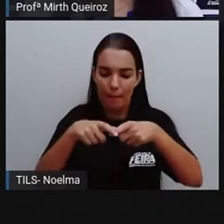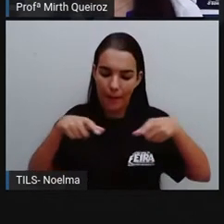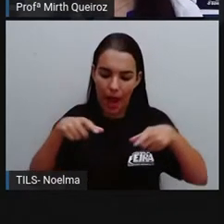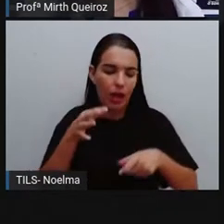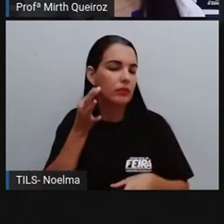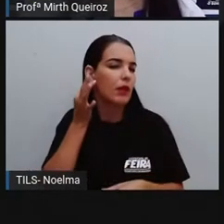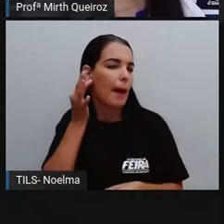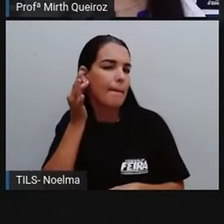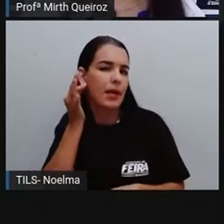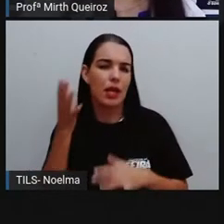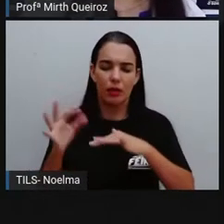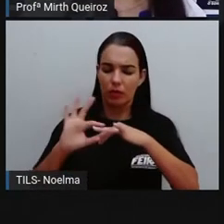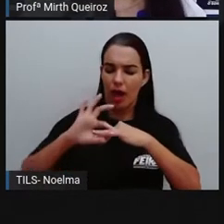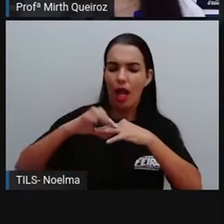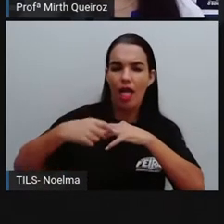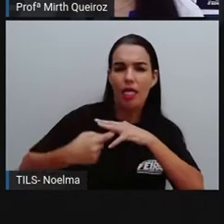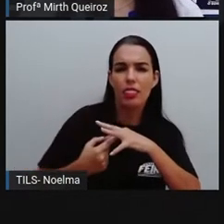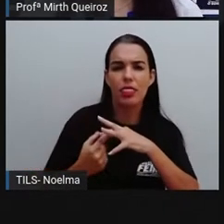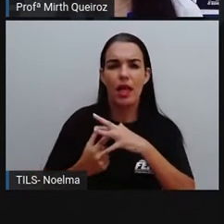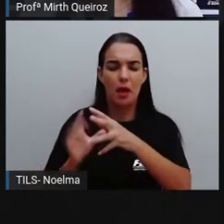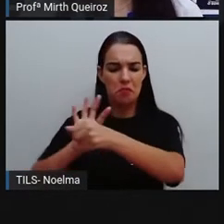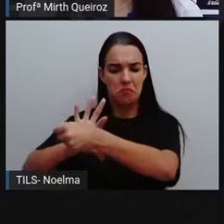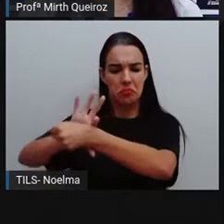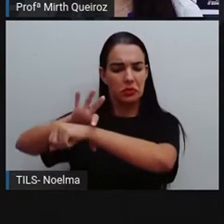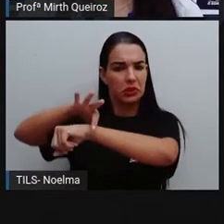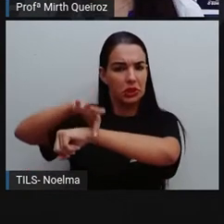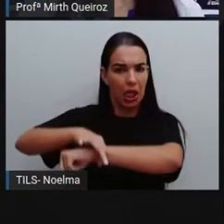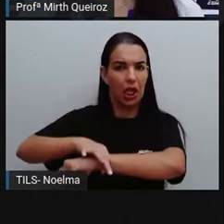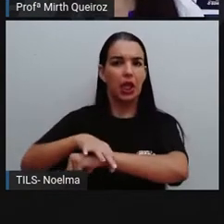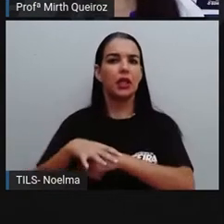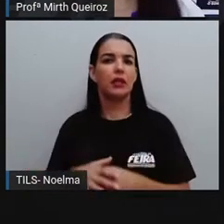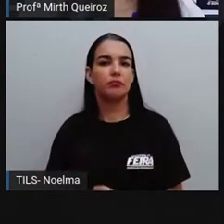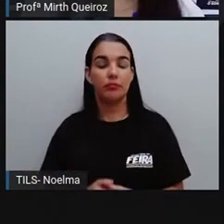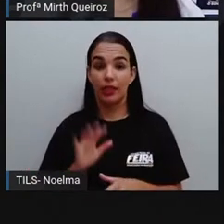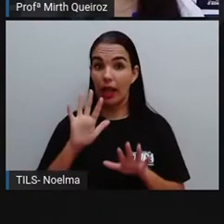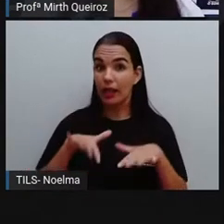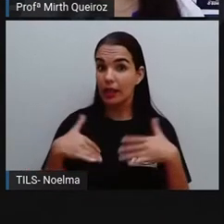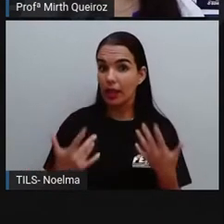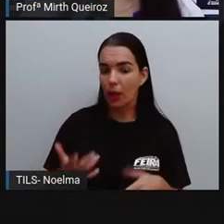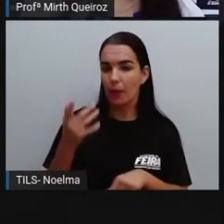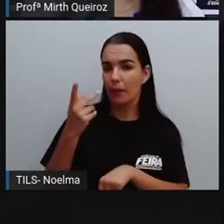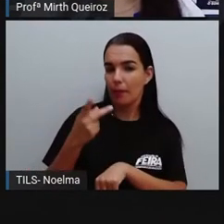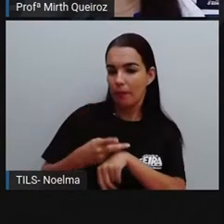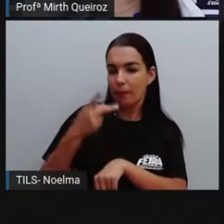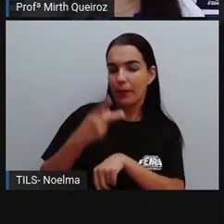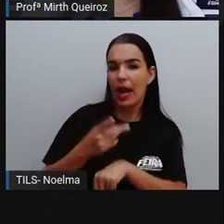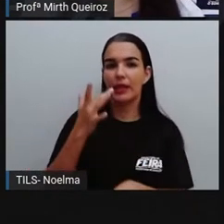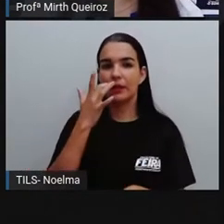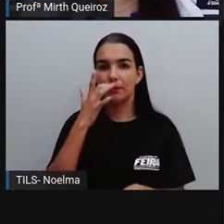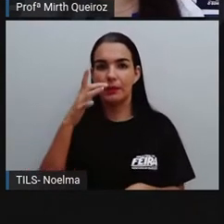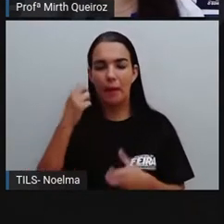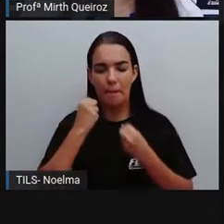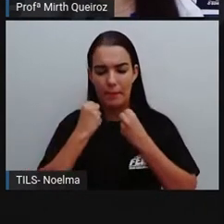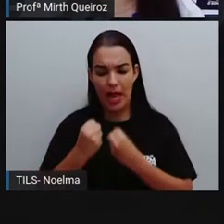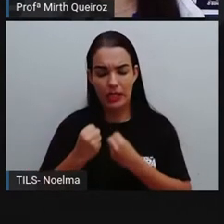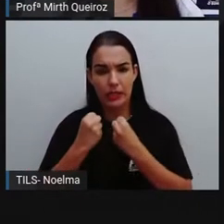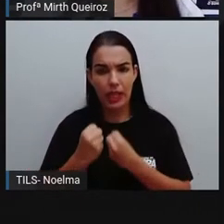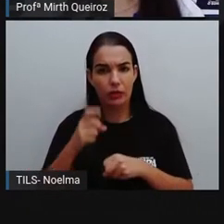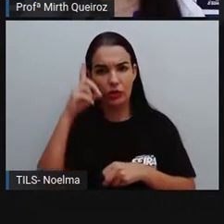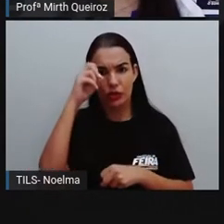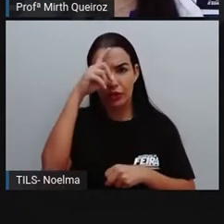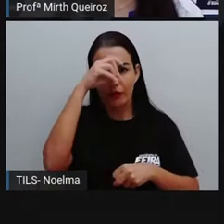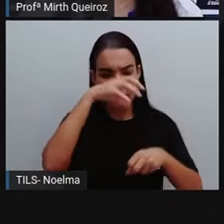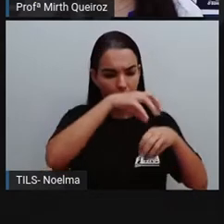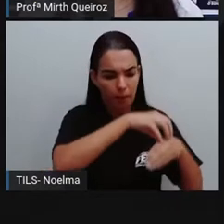brincos, anéis, braceletes. Os metais eram pesados e de difícil transporte.